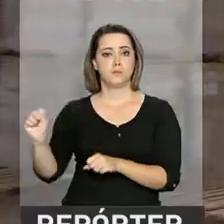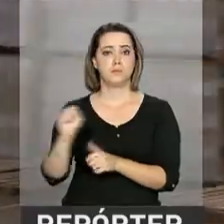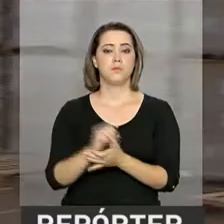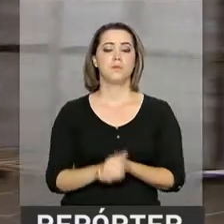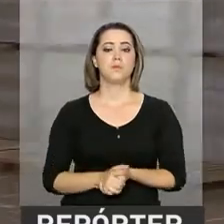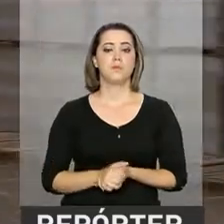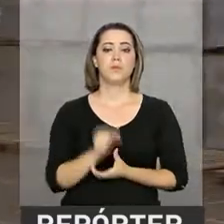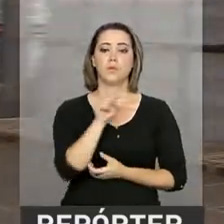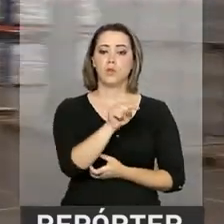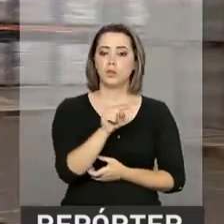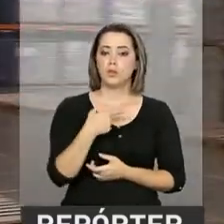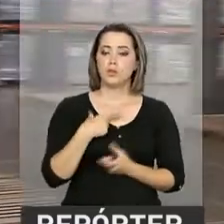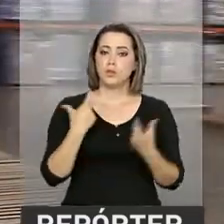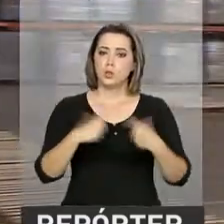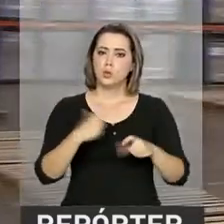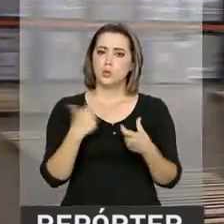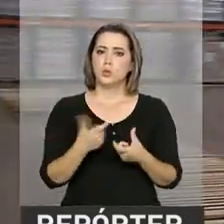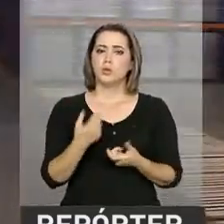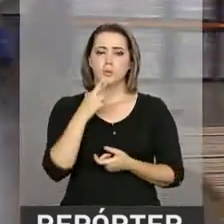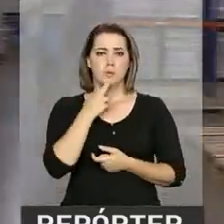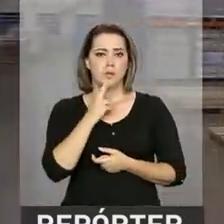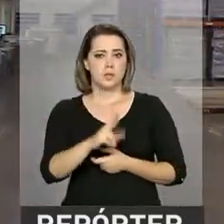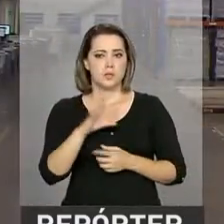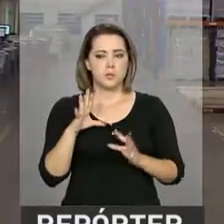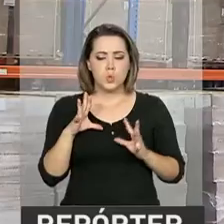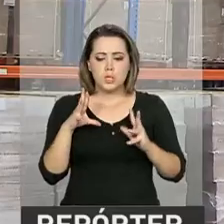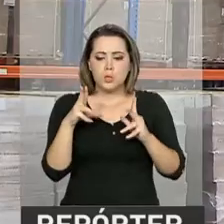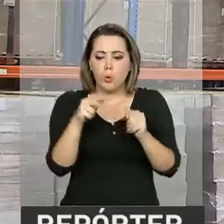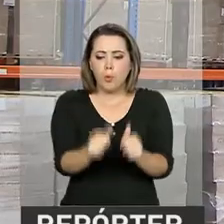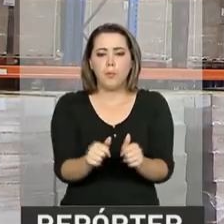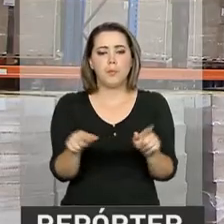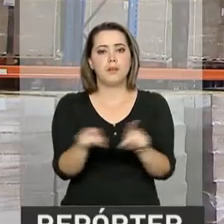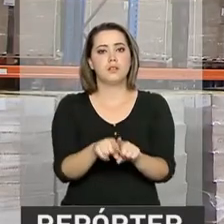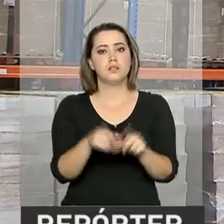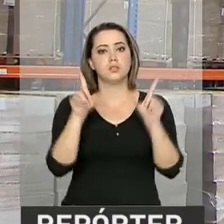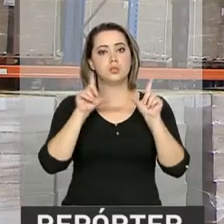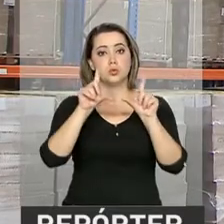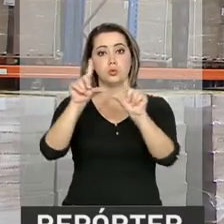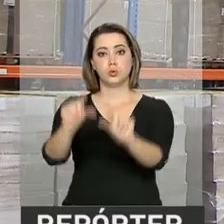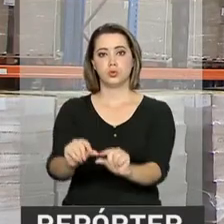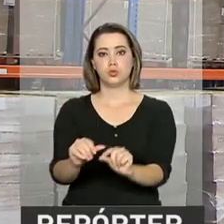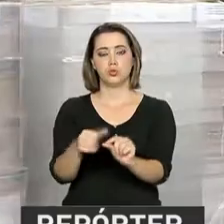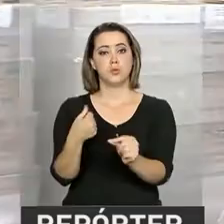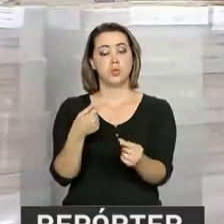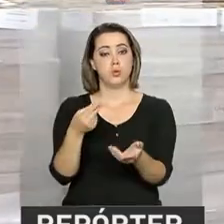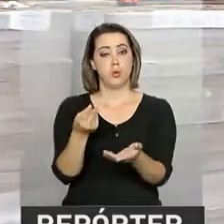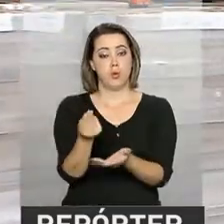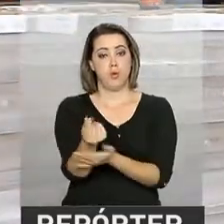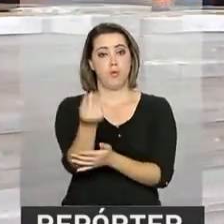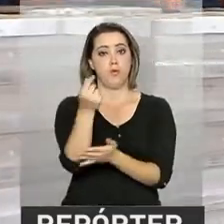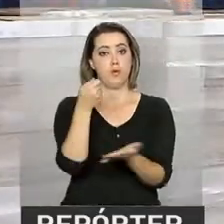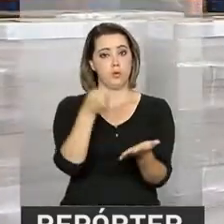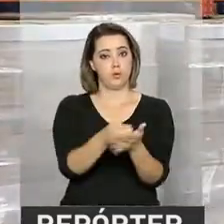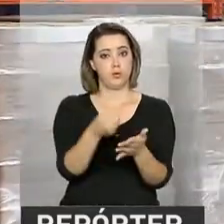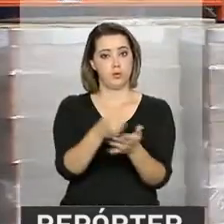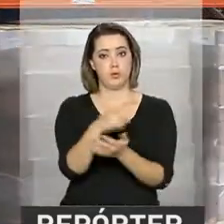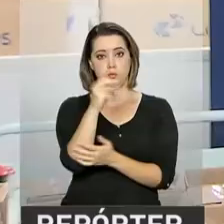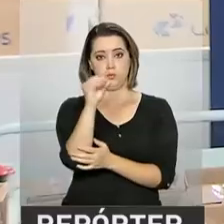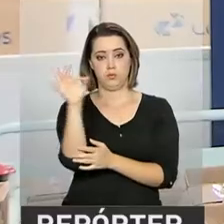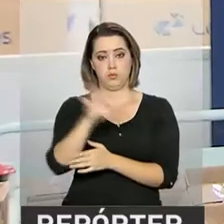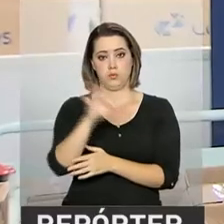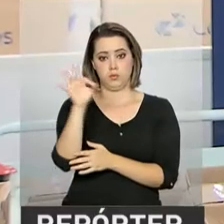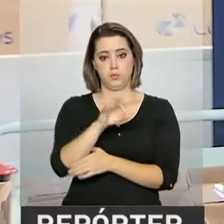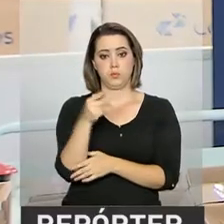Contando com uma solução completa de logística e uma redução no preço do frete que pode chegar a 50%,